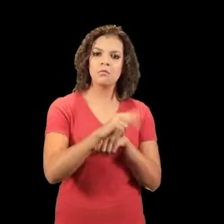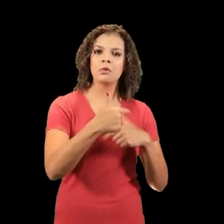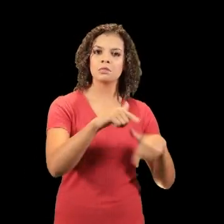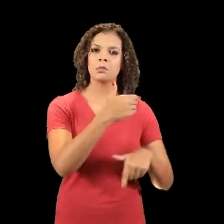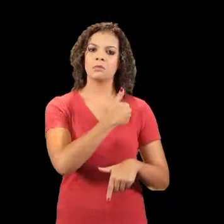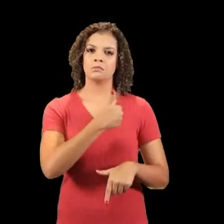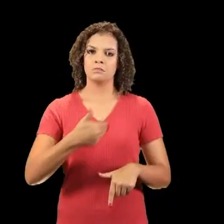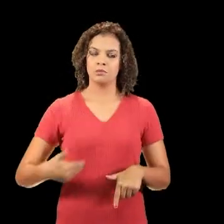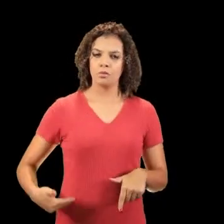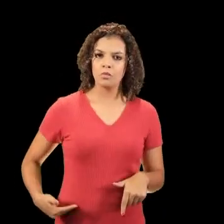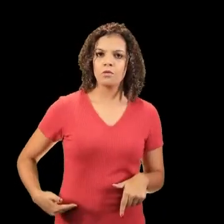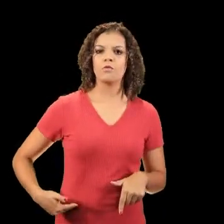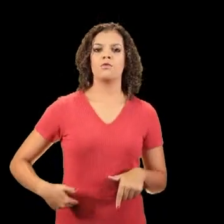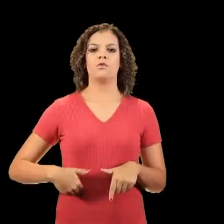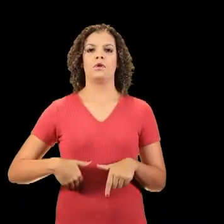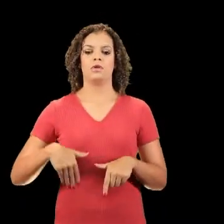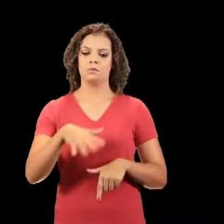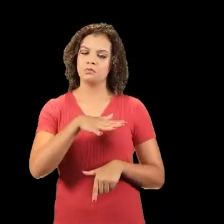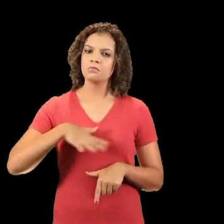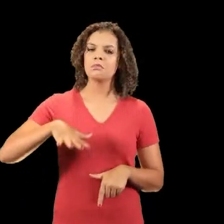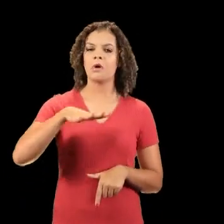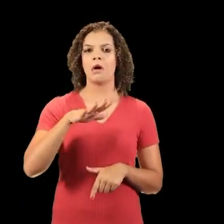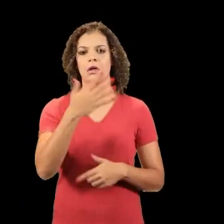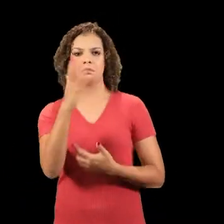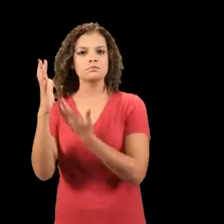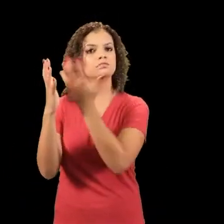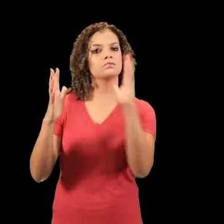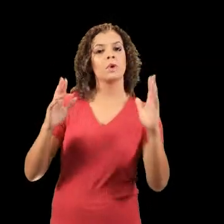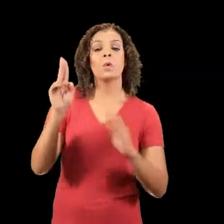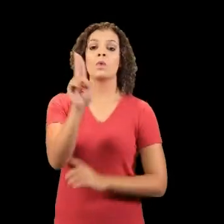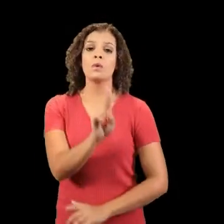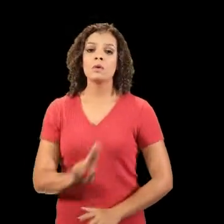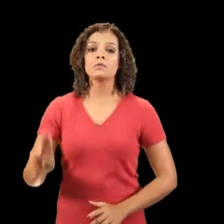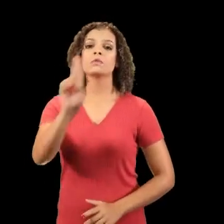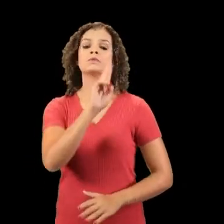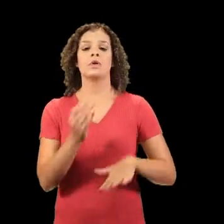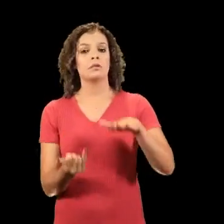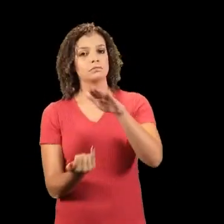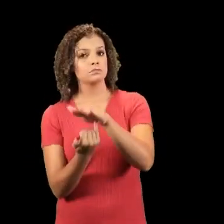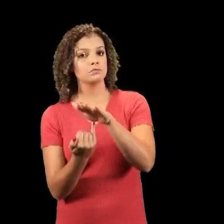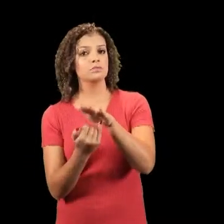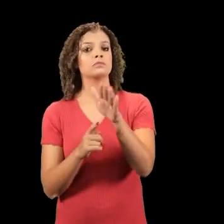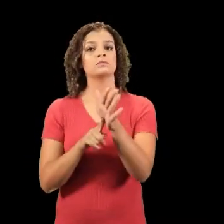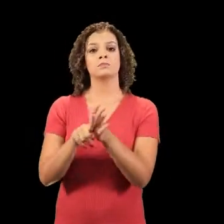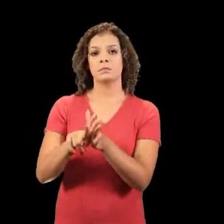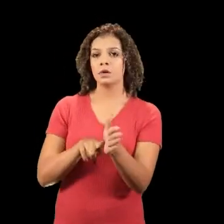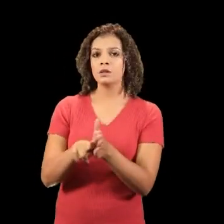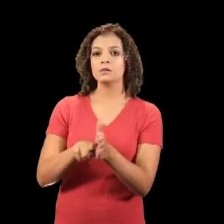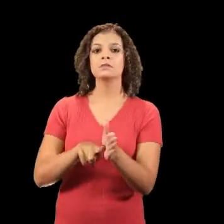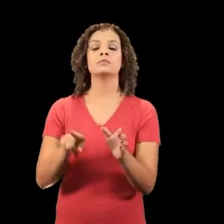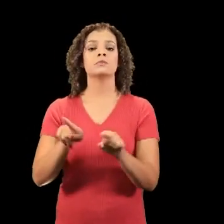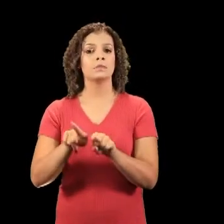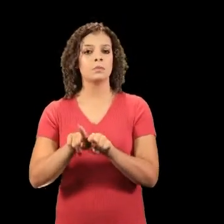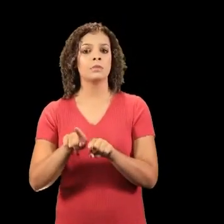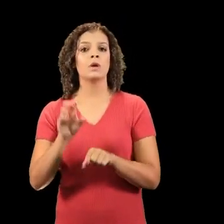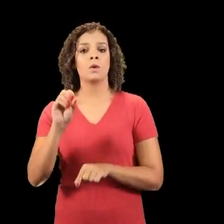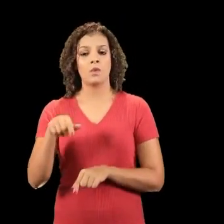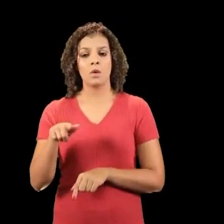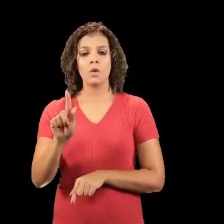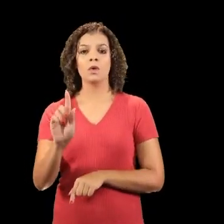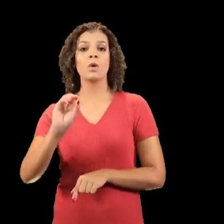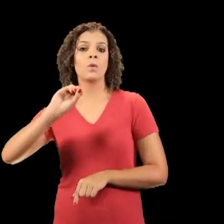tanto no serviço público relacionado a áreas do meio ambiente, em universidades, instituições de pesquisas, em